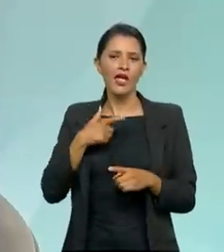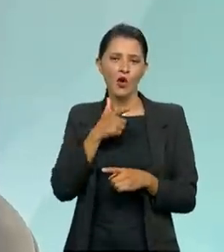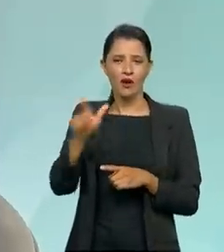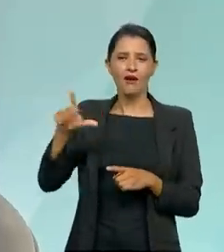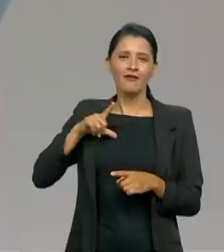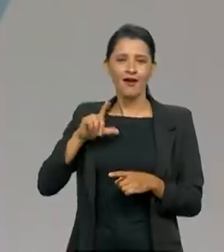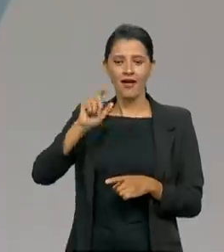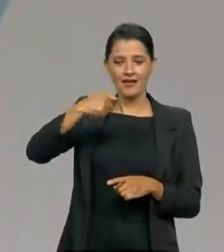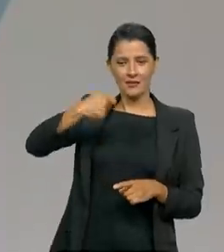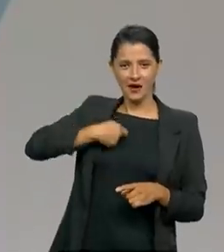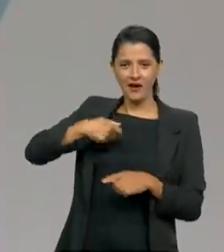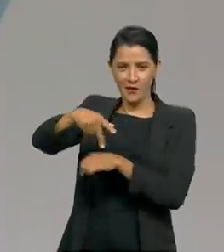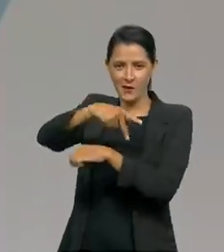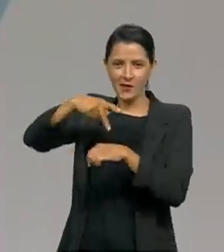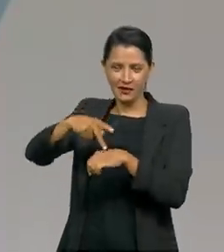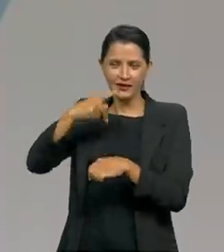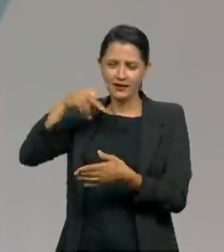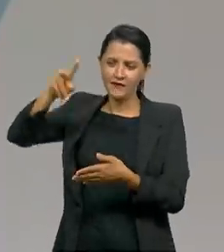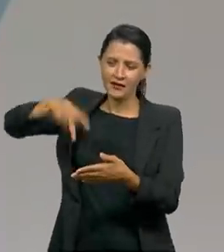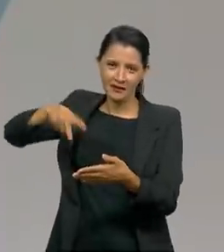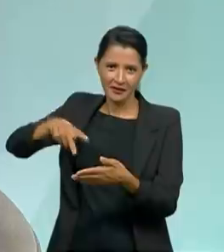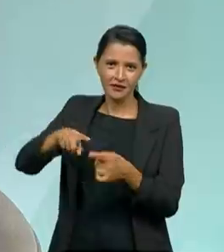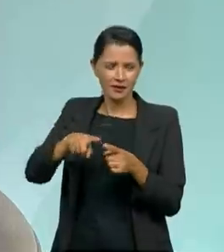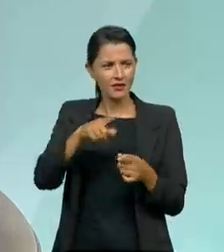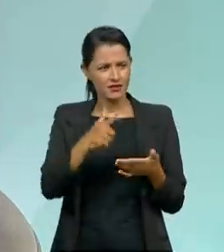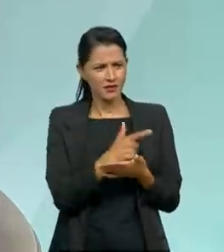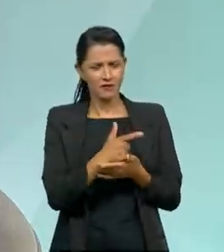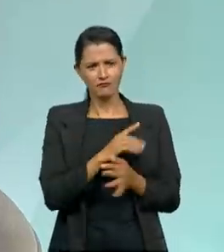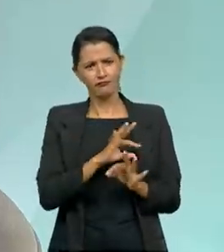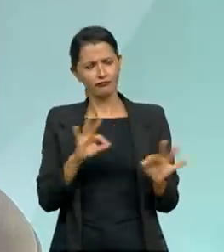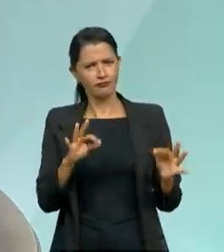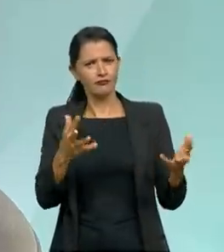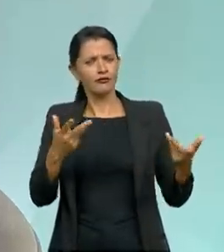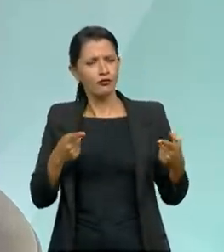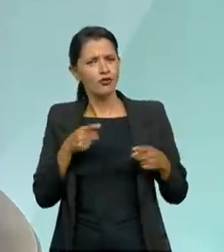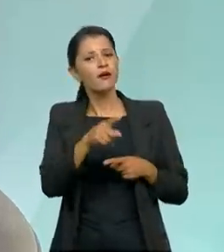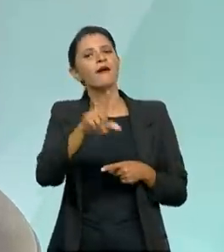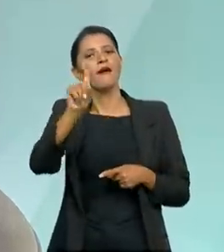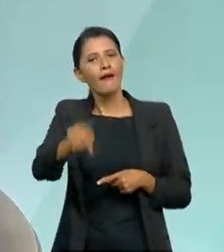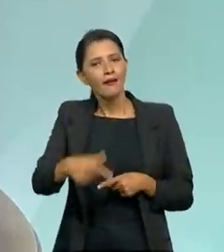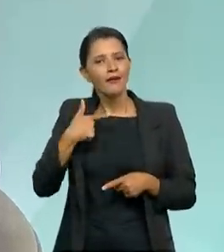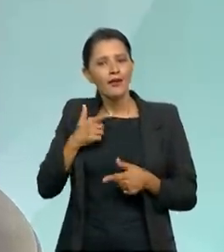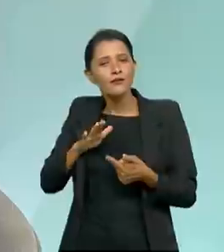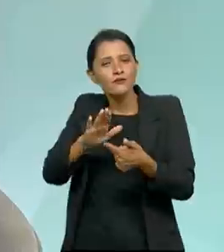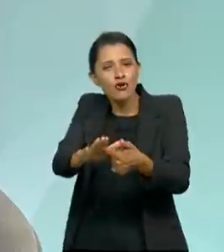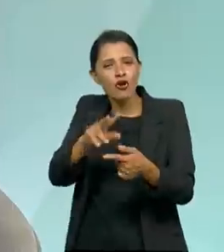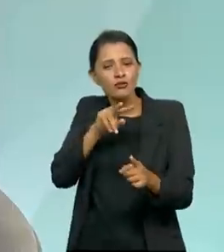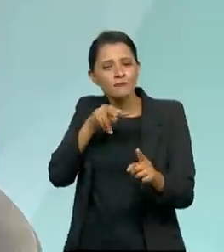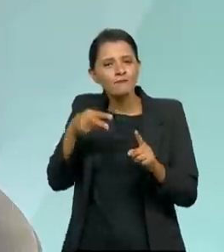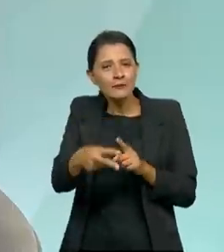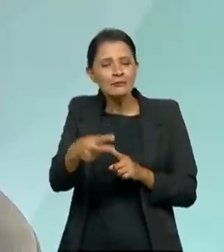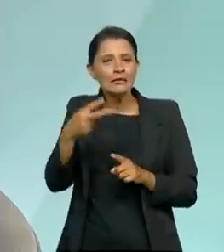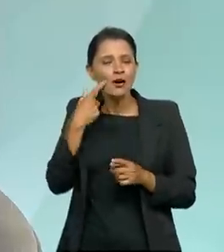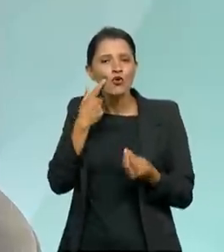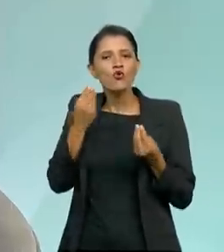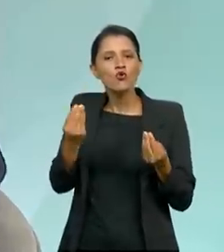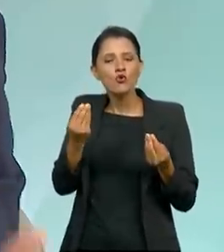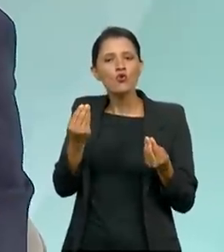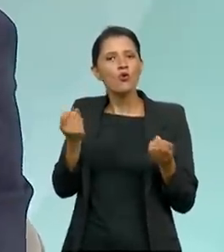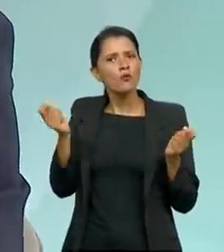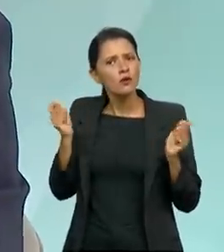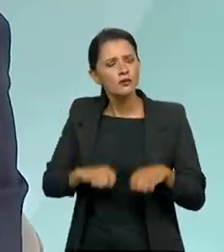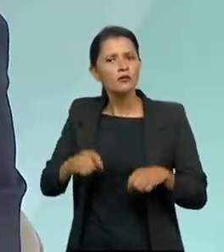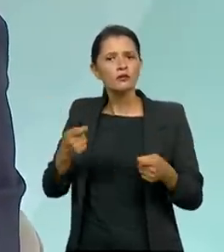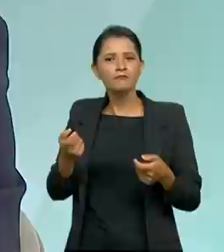porque... Esse livro é fantástico. Esse livro, ele é fantástico e ele traz uma visão muito grande de como que a gente